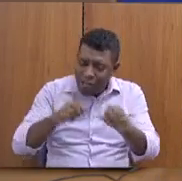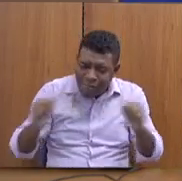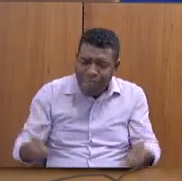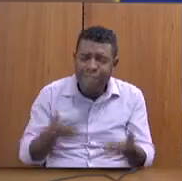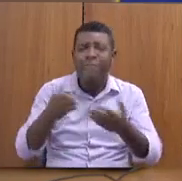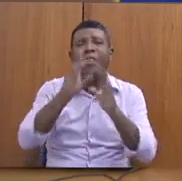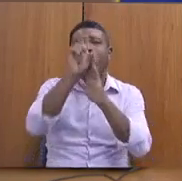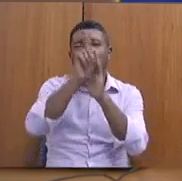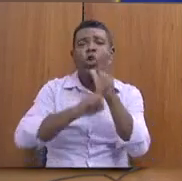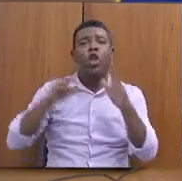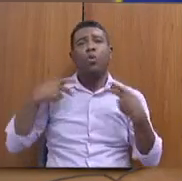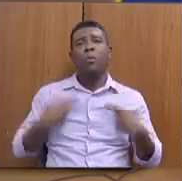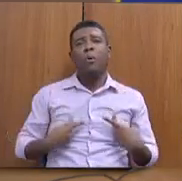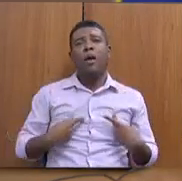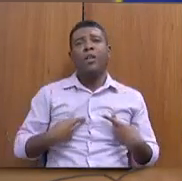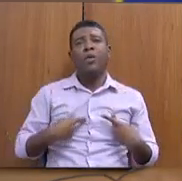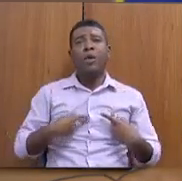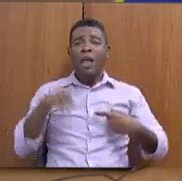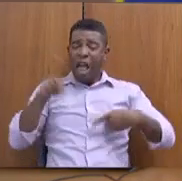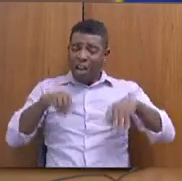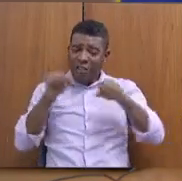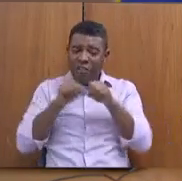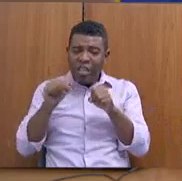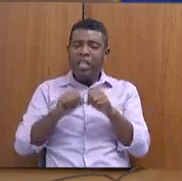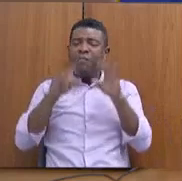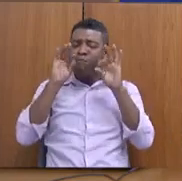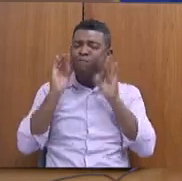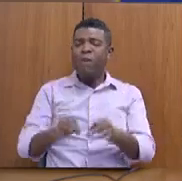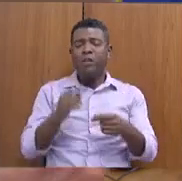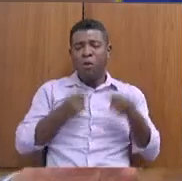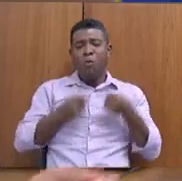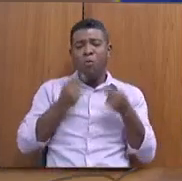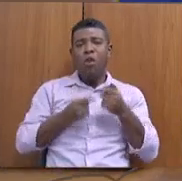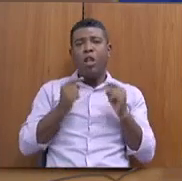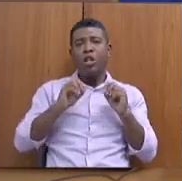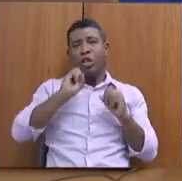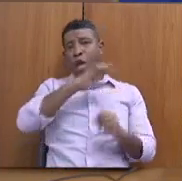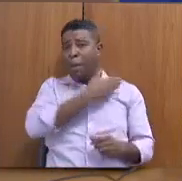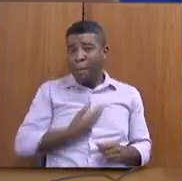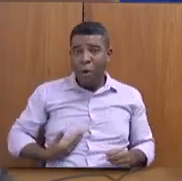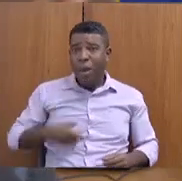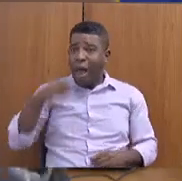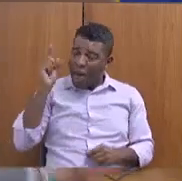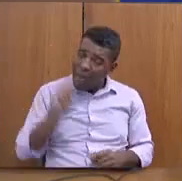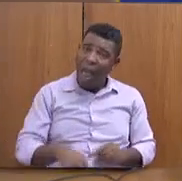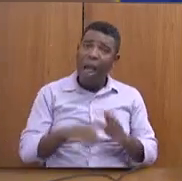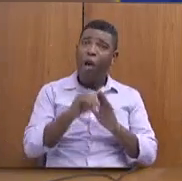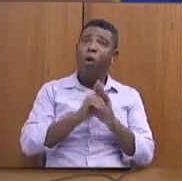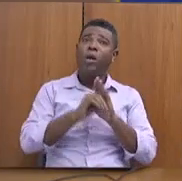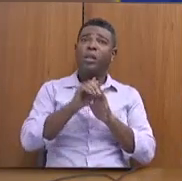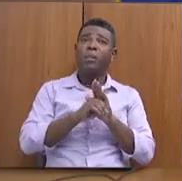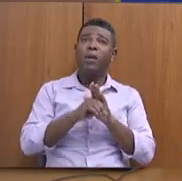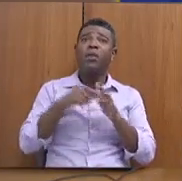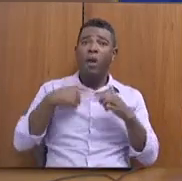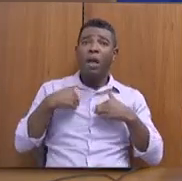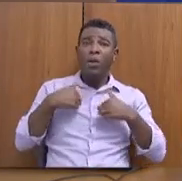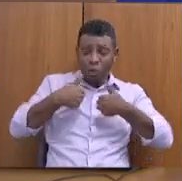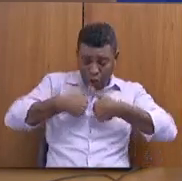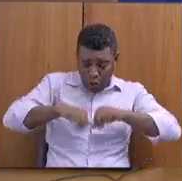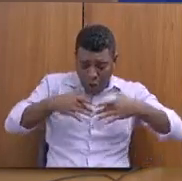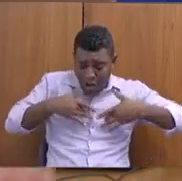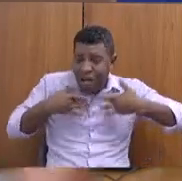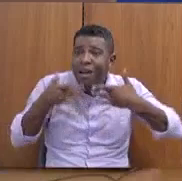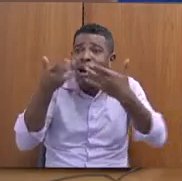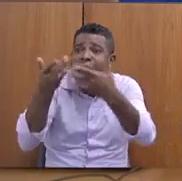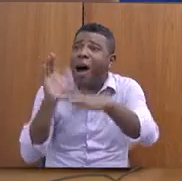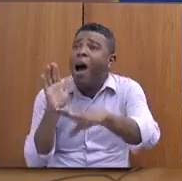realmente promover a ação da política pública com o orçamento e aí eu estou colocando aqui mesmo na condição de solidar a senhora porque